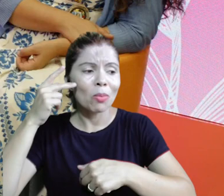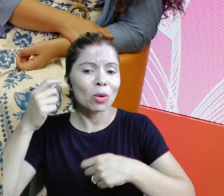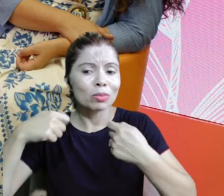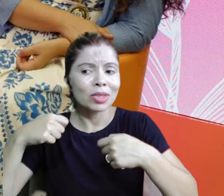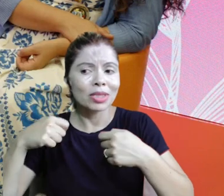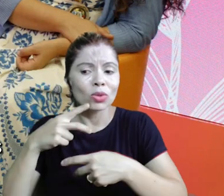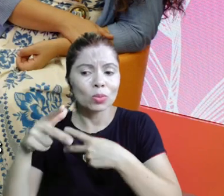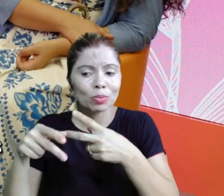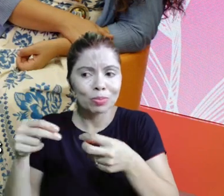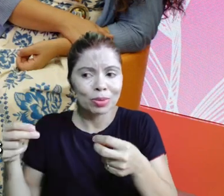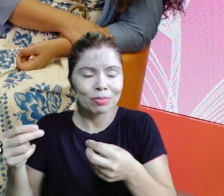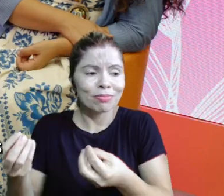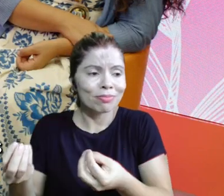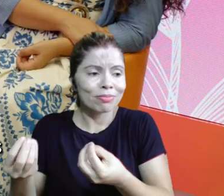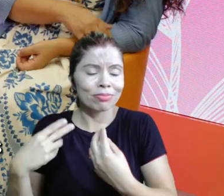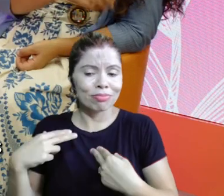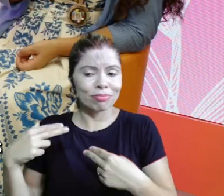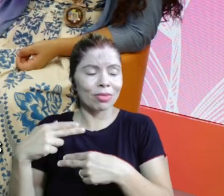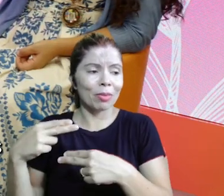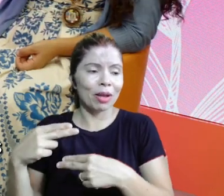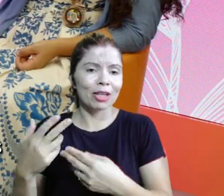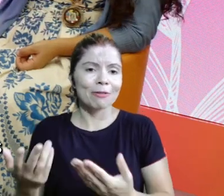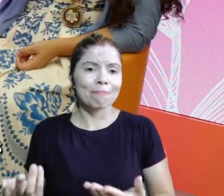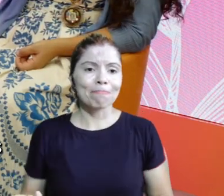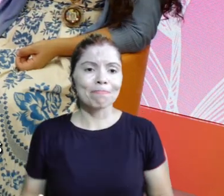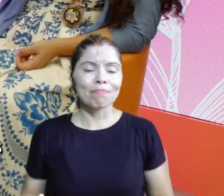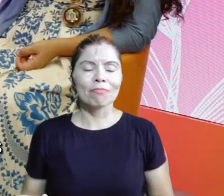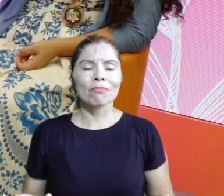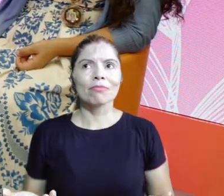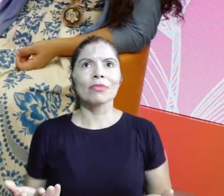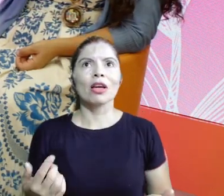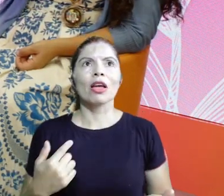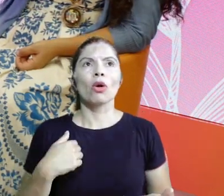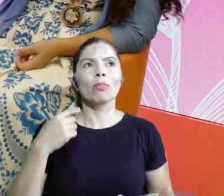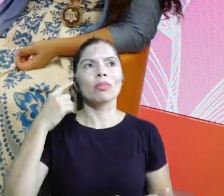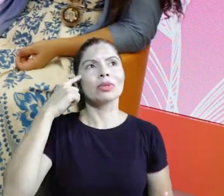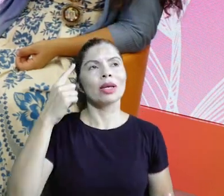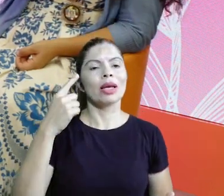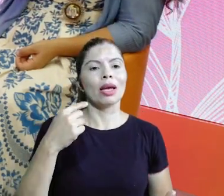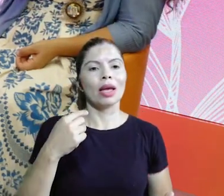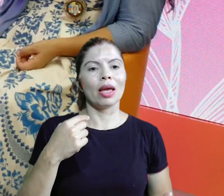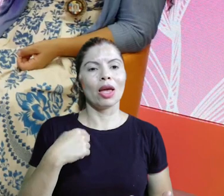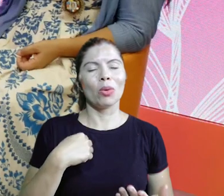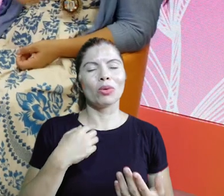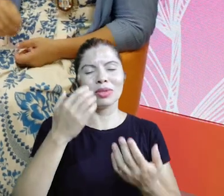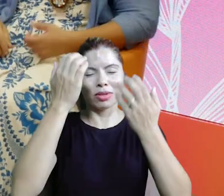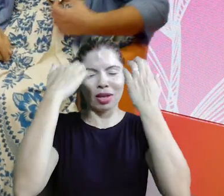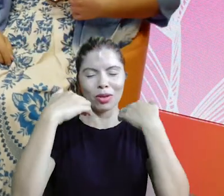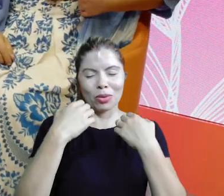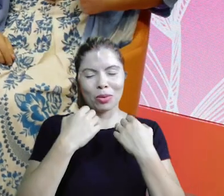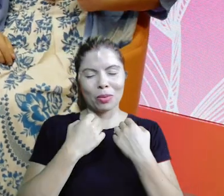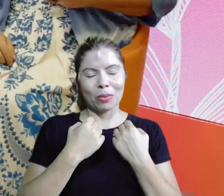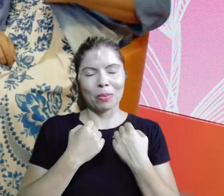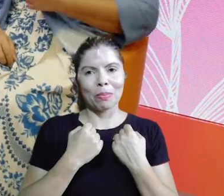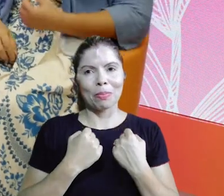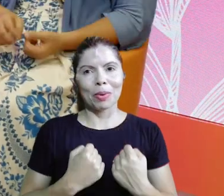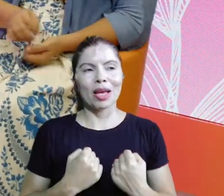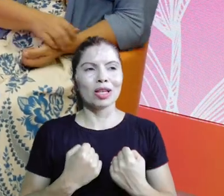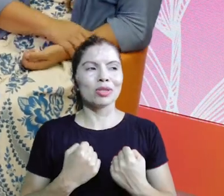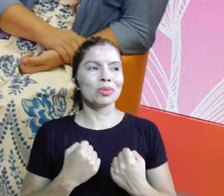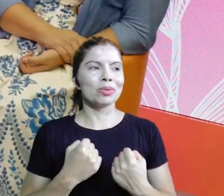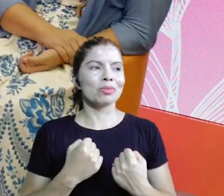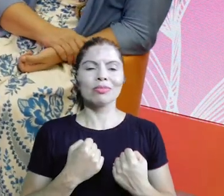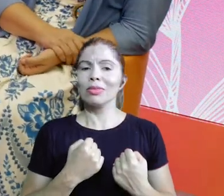assim, pra todo mundo, a gente tem que fazer pelas pessoas, enquanto elas estão vivas. Então, assim, eu carrego um peso, já,